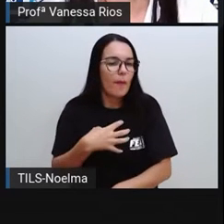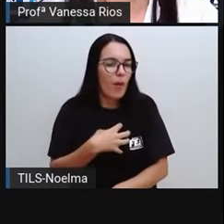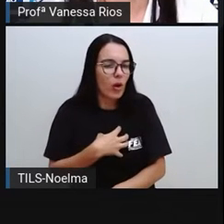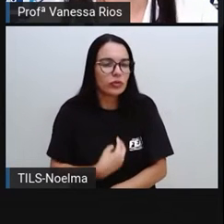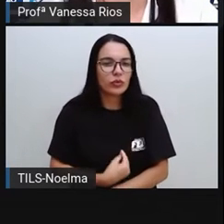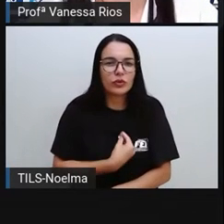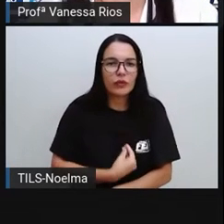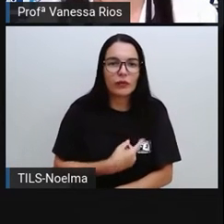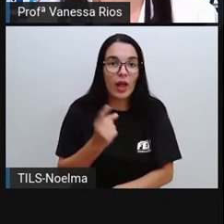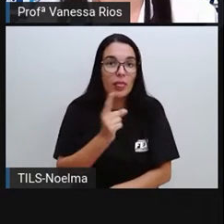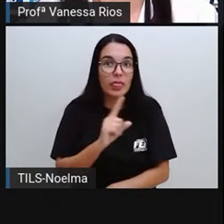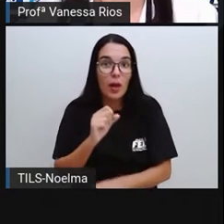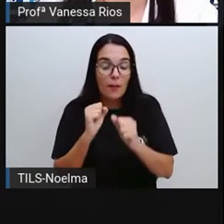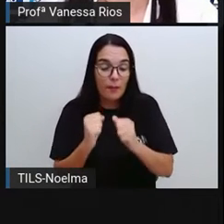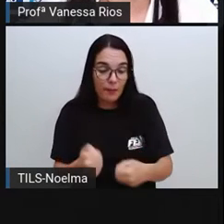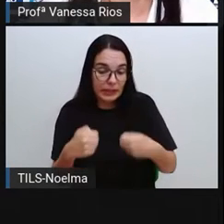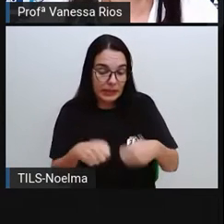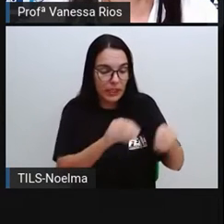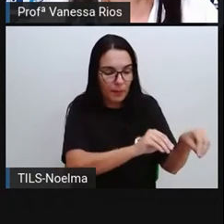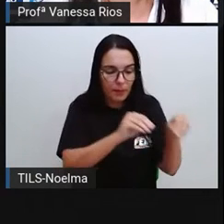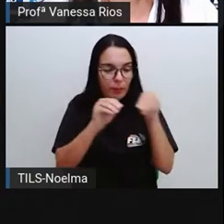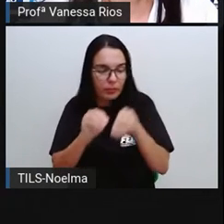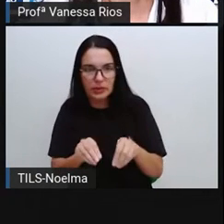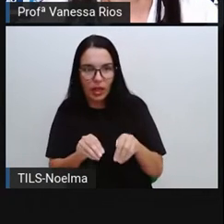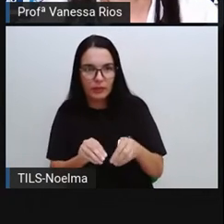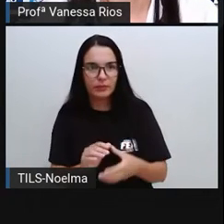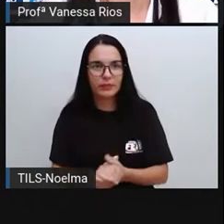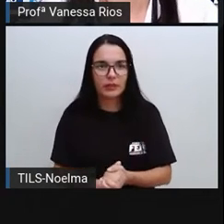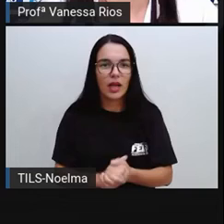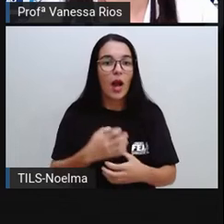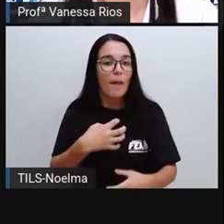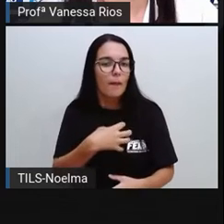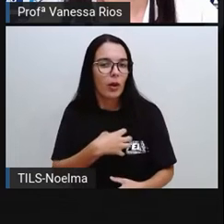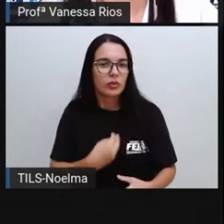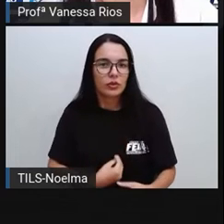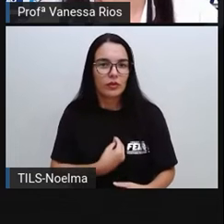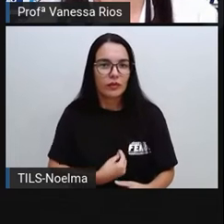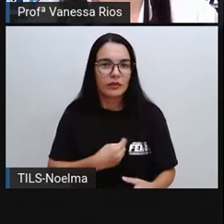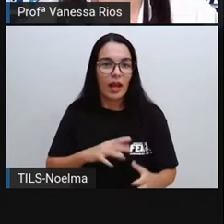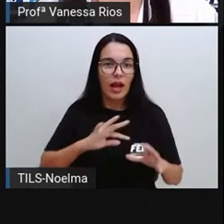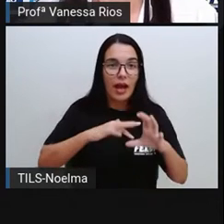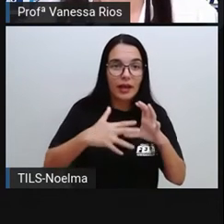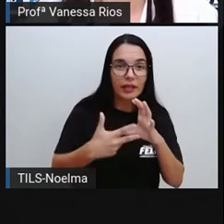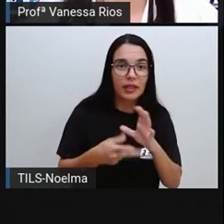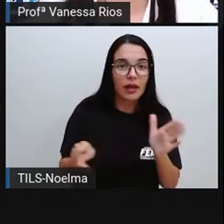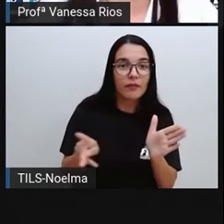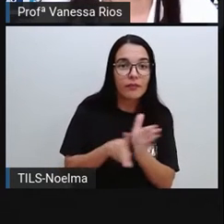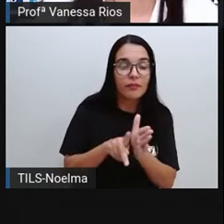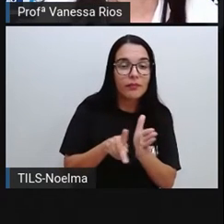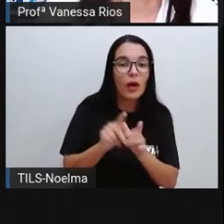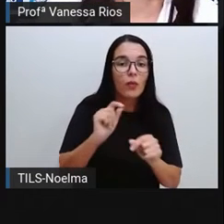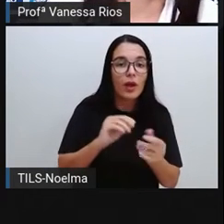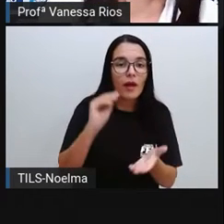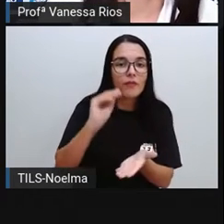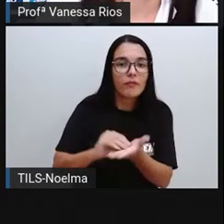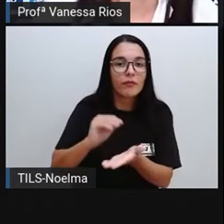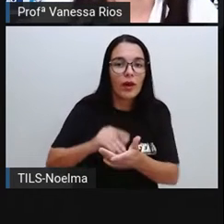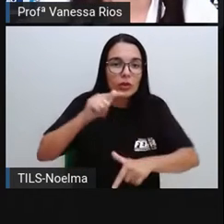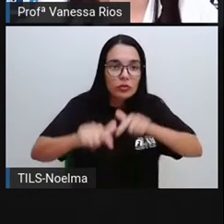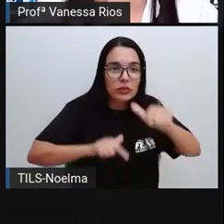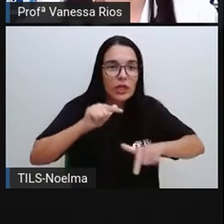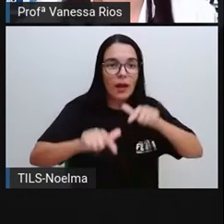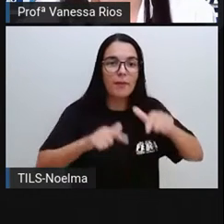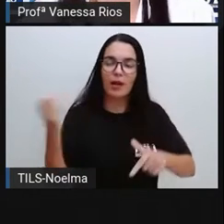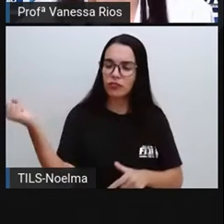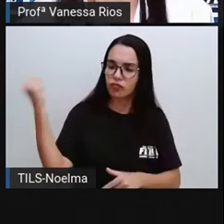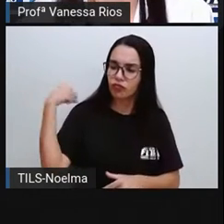vida não migratório ou mômada, modo de vida caracterizado pela falta de atividade ou